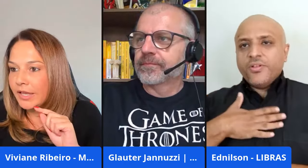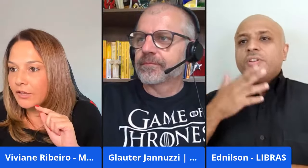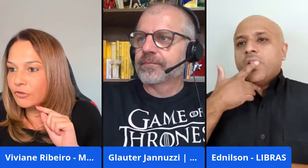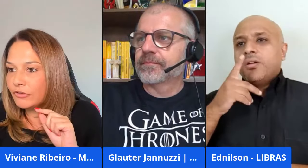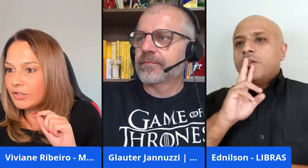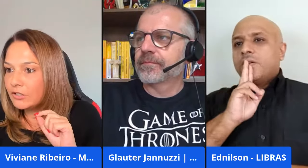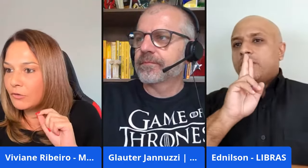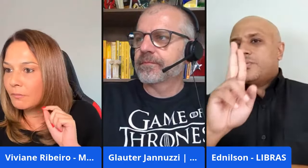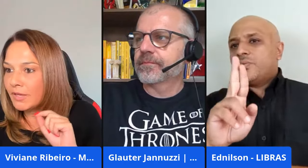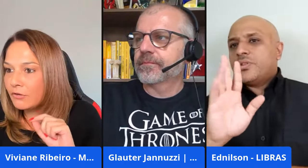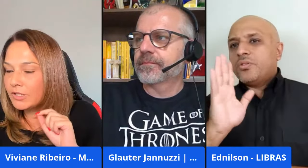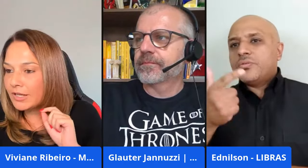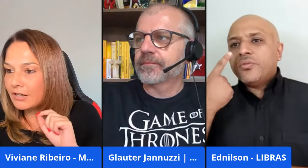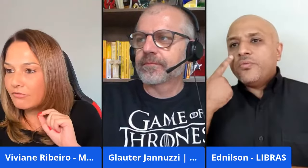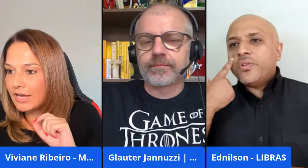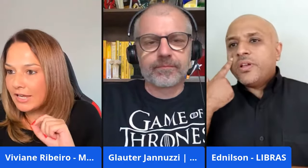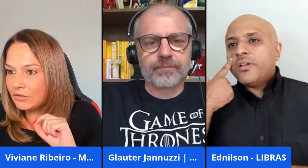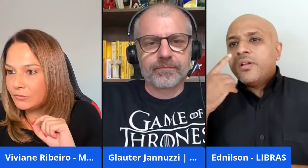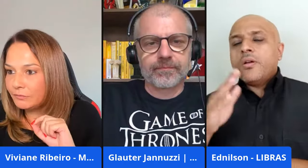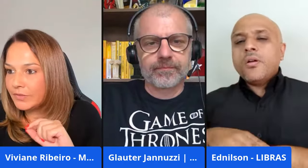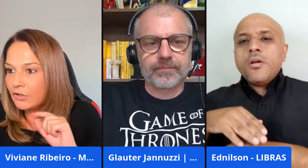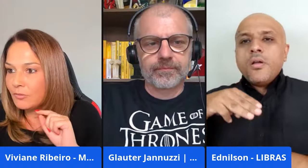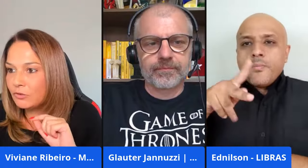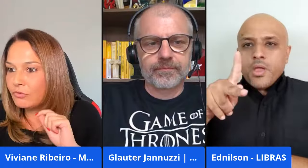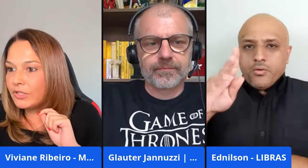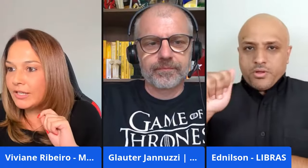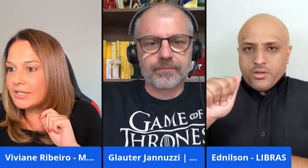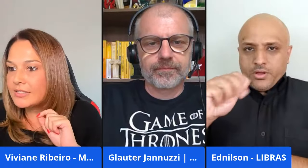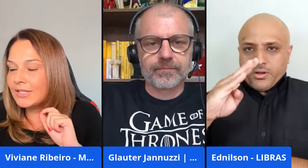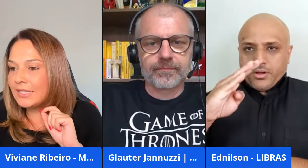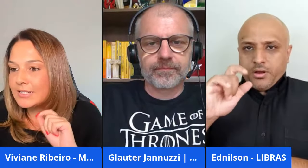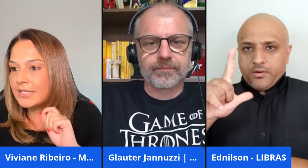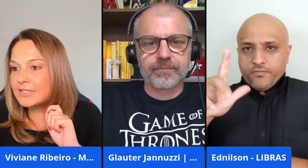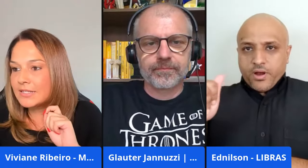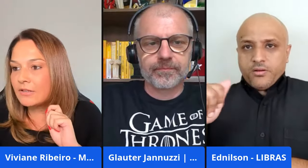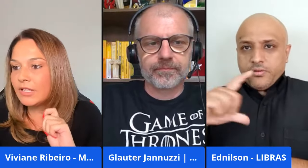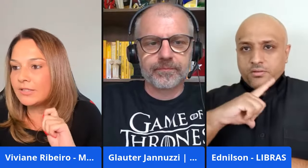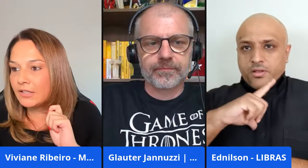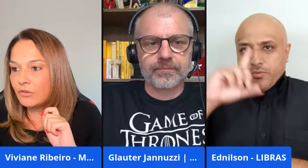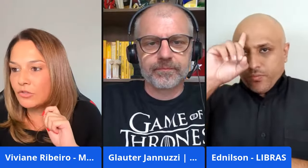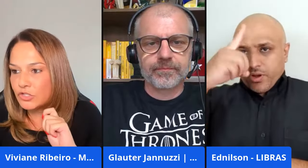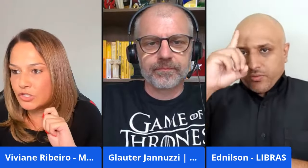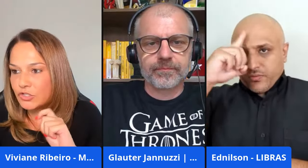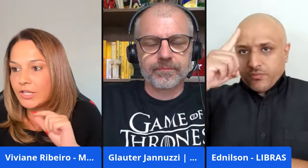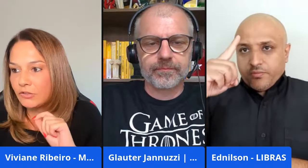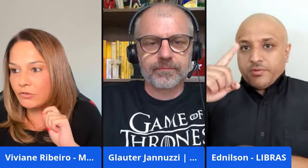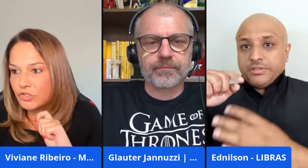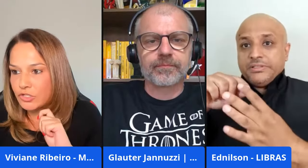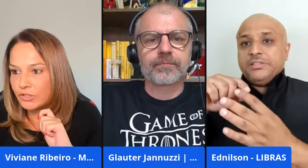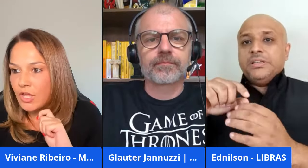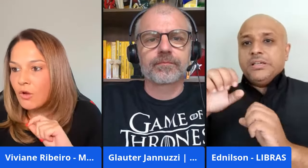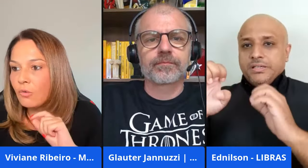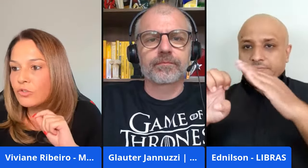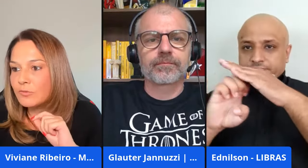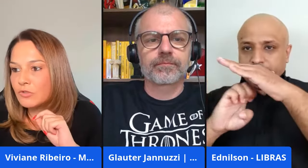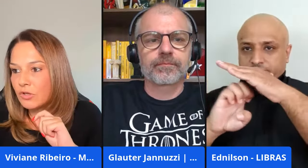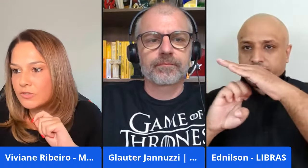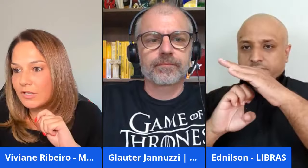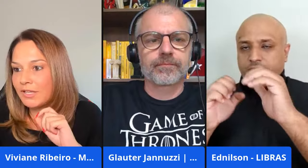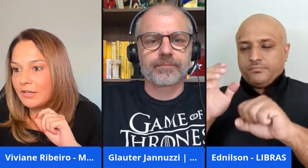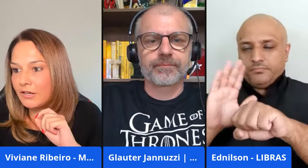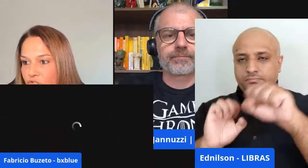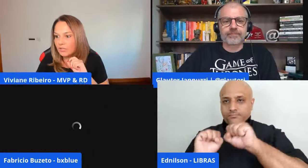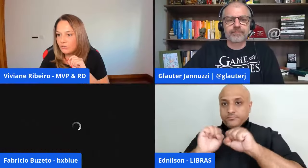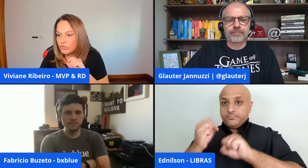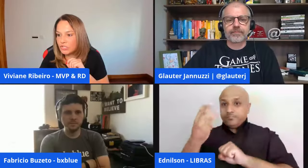eu estou vendo aqui o Melch Carvalho tem uma dúvida em relação a terceirização da tecnologia de tecnologia um dos meus